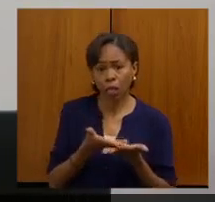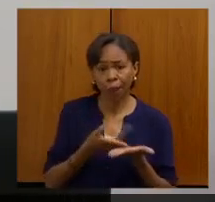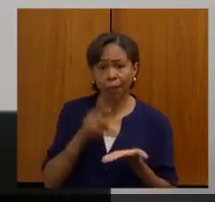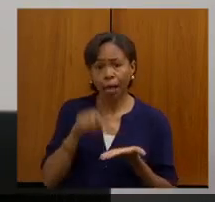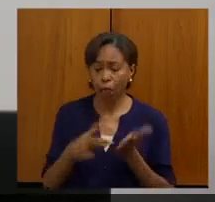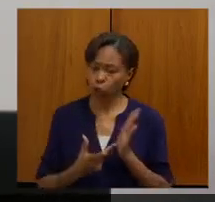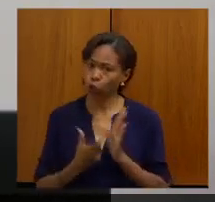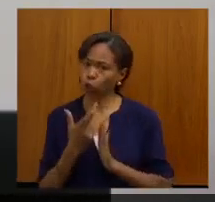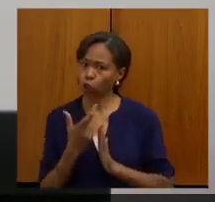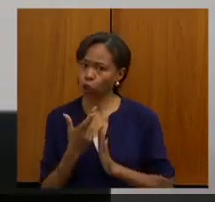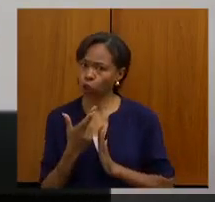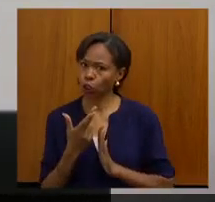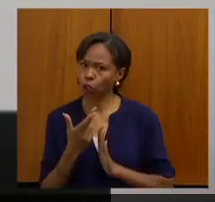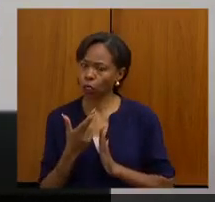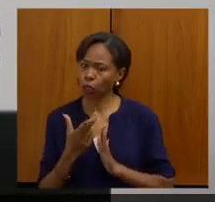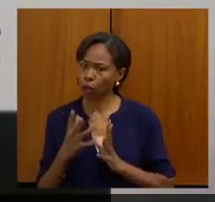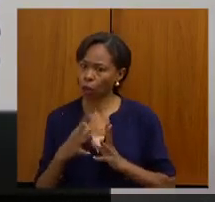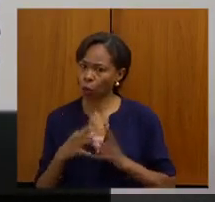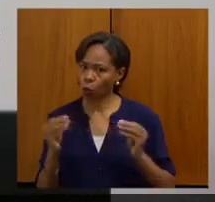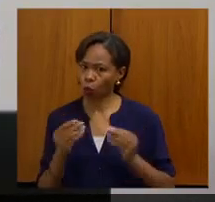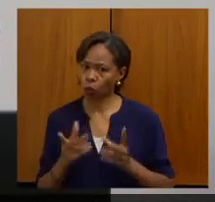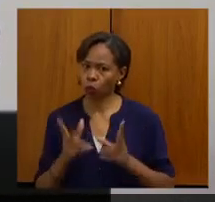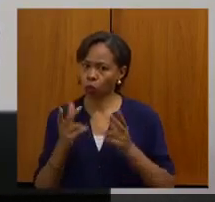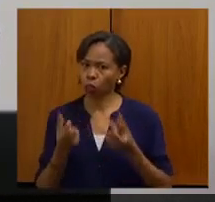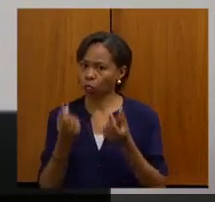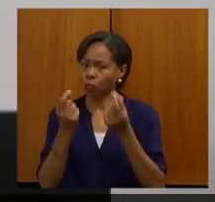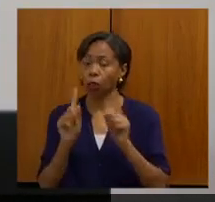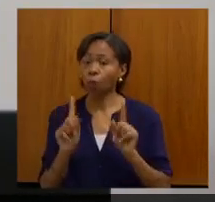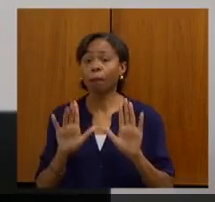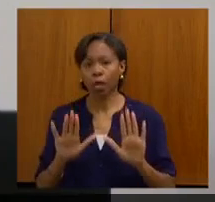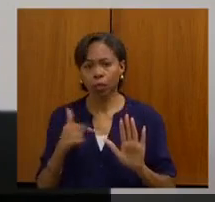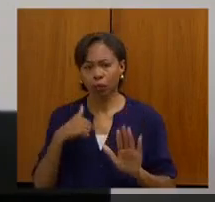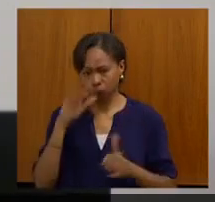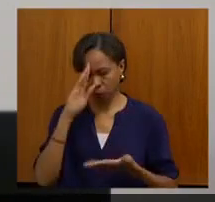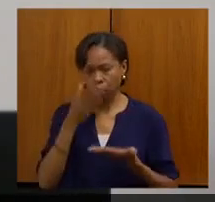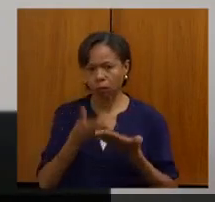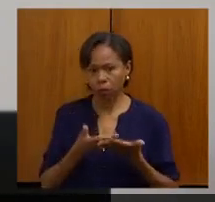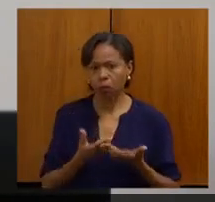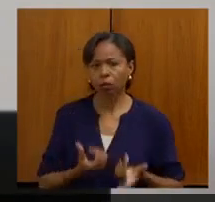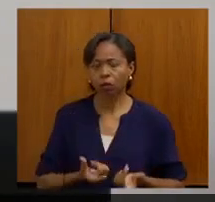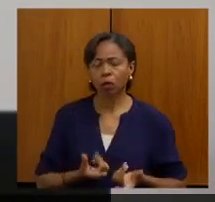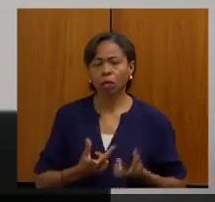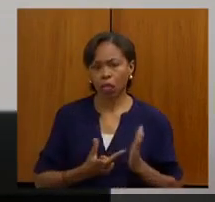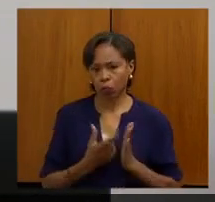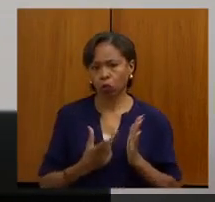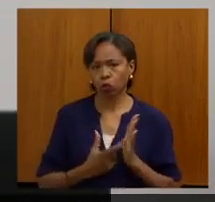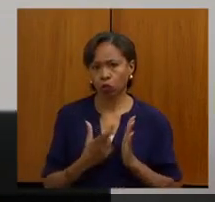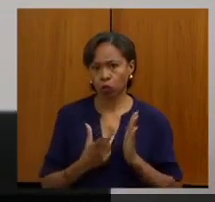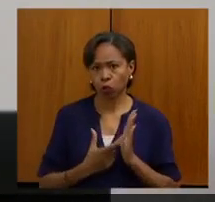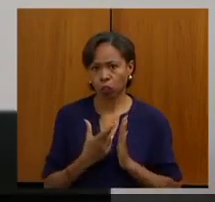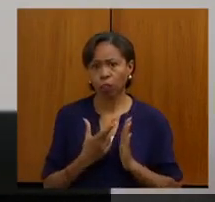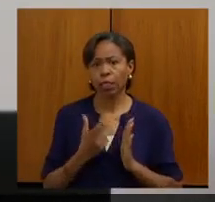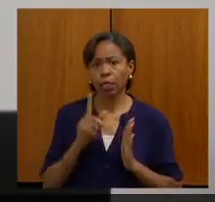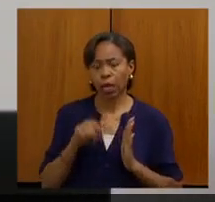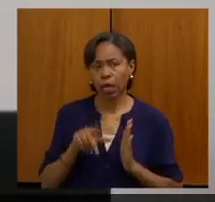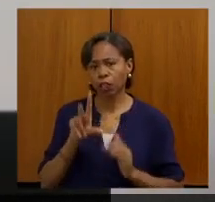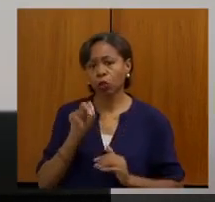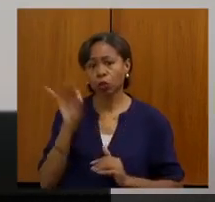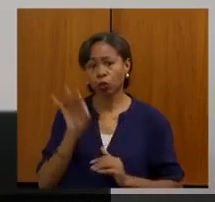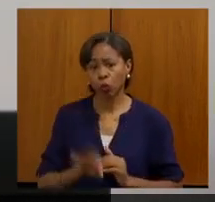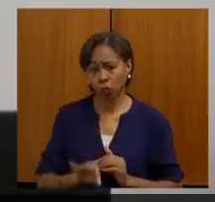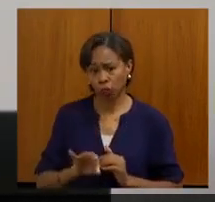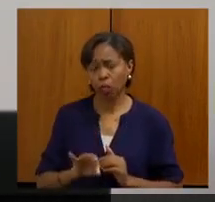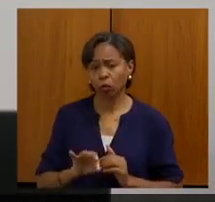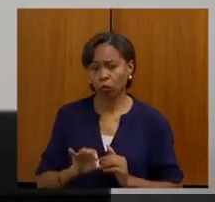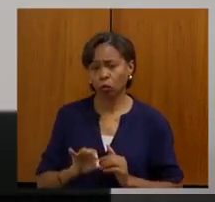câncer é a cirurgia, mas acredito muito na cirurgia, acredito que a cirurgia é responsável para curar mais de 50%